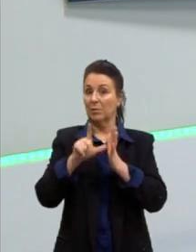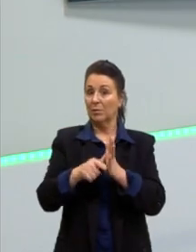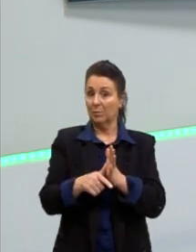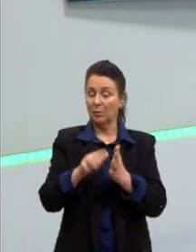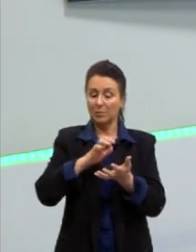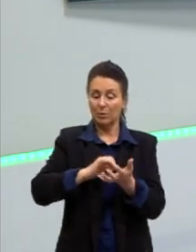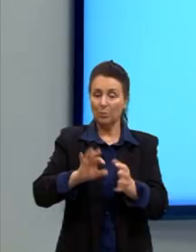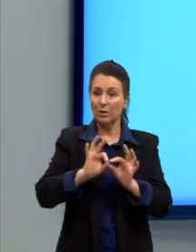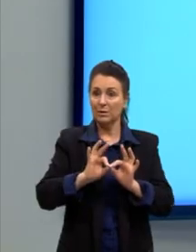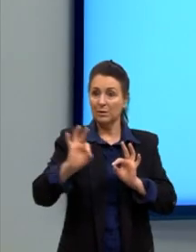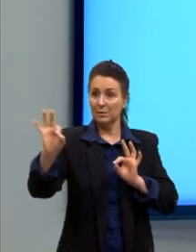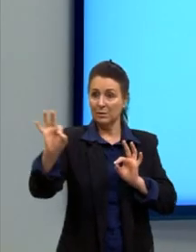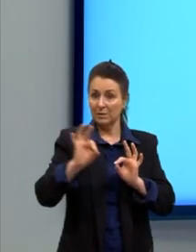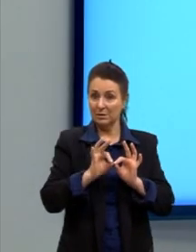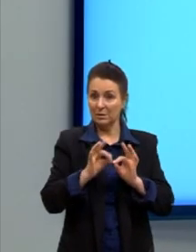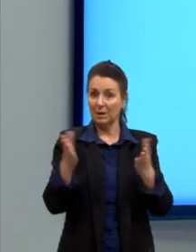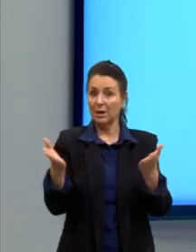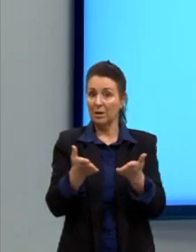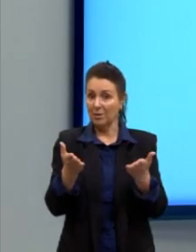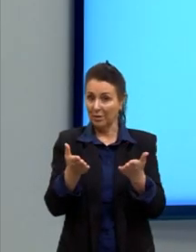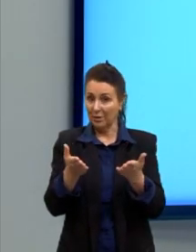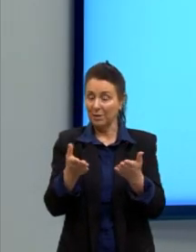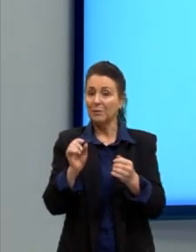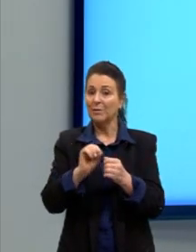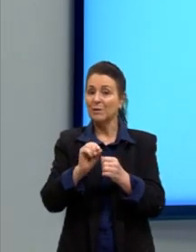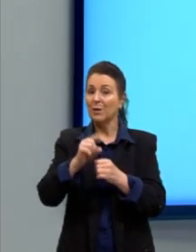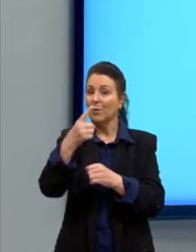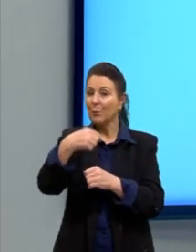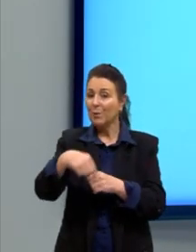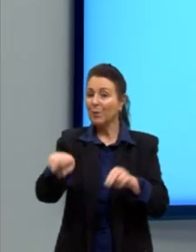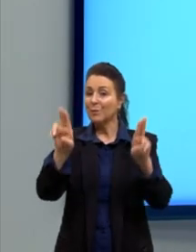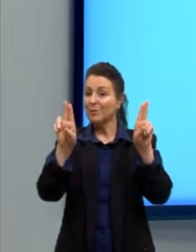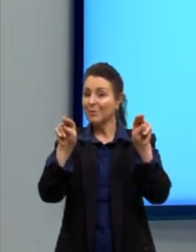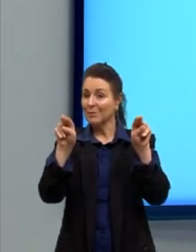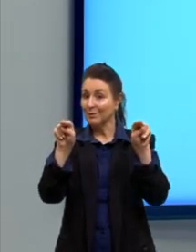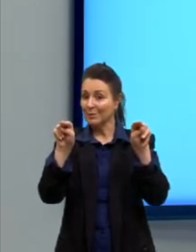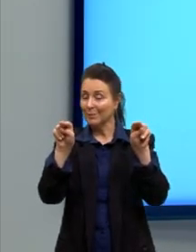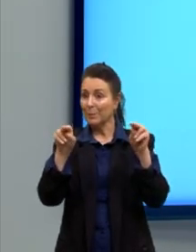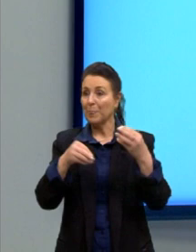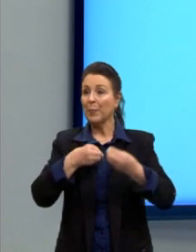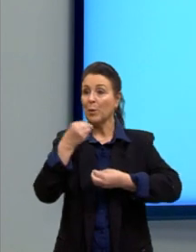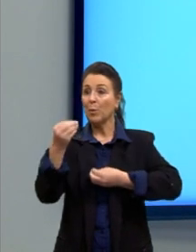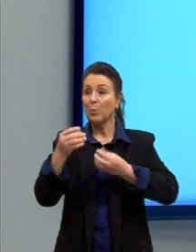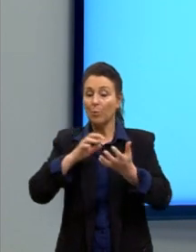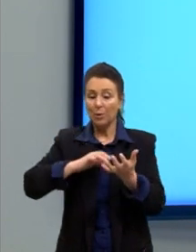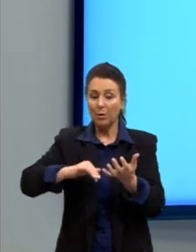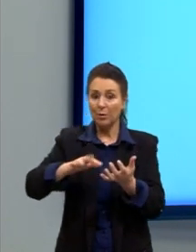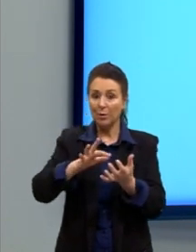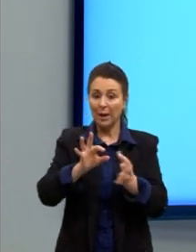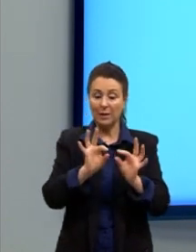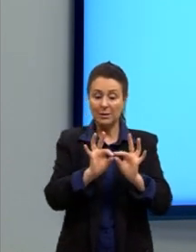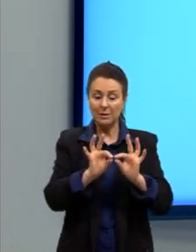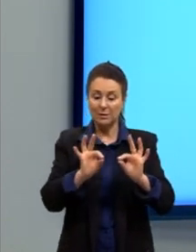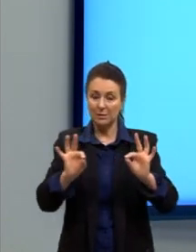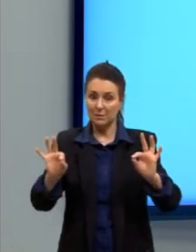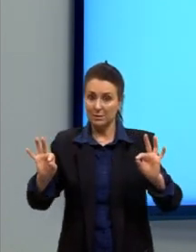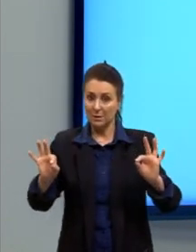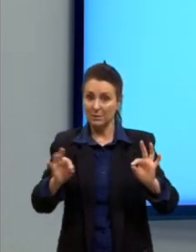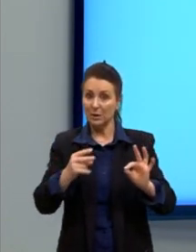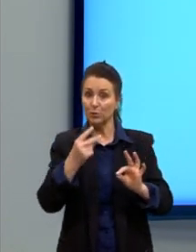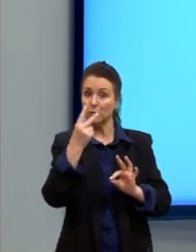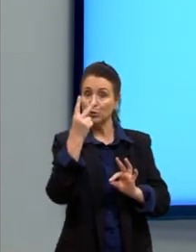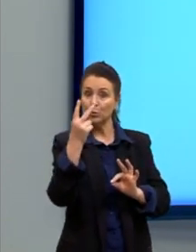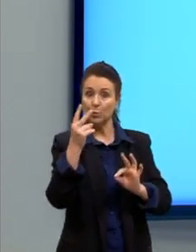Feito isso, nós vamos partir para o próximo tópico. Como calcular a distância entre